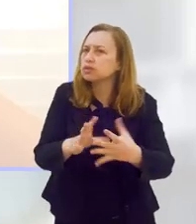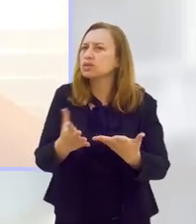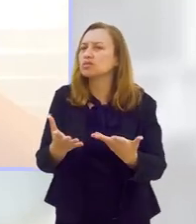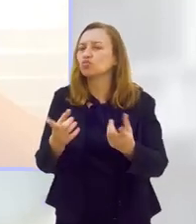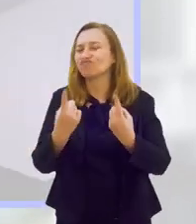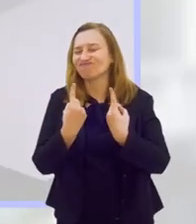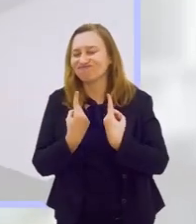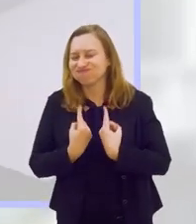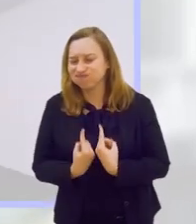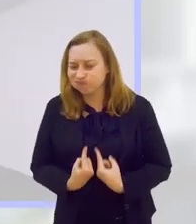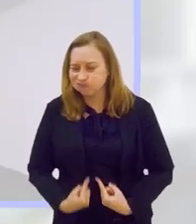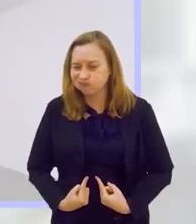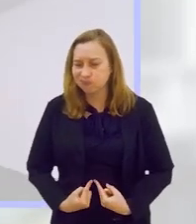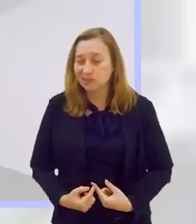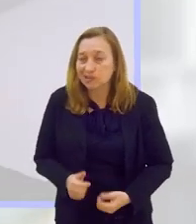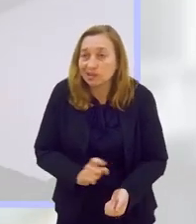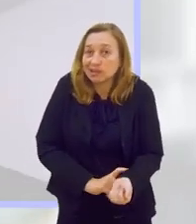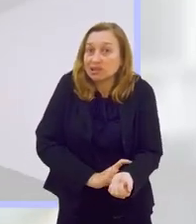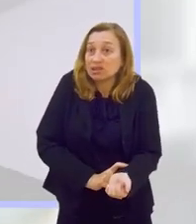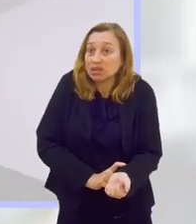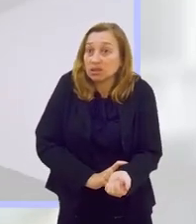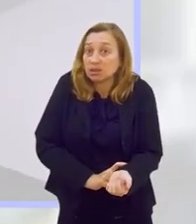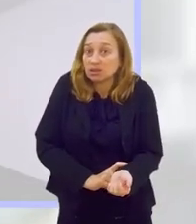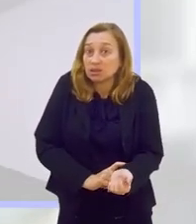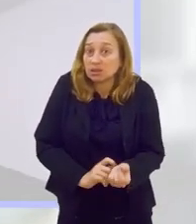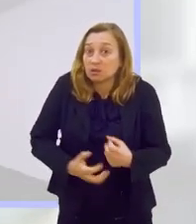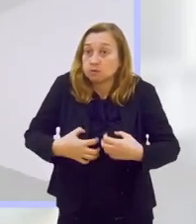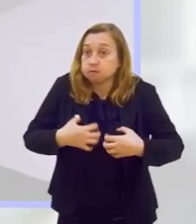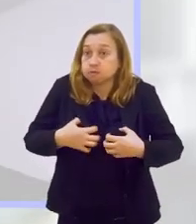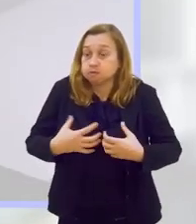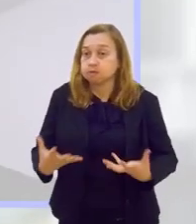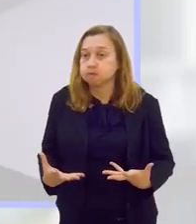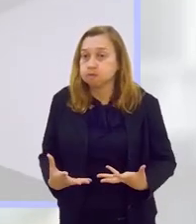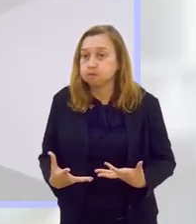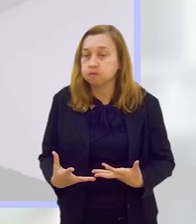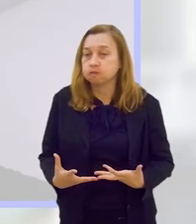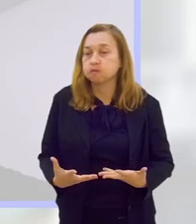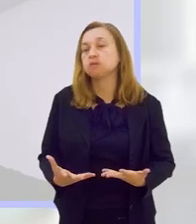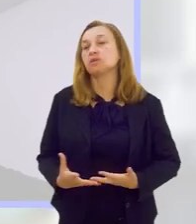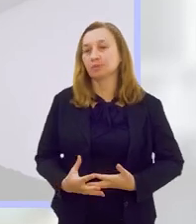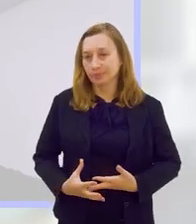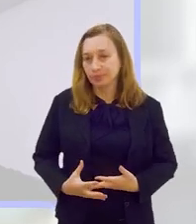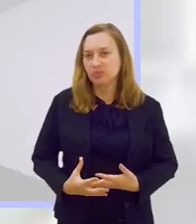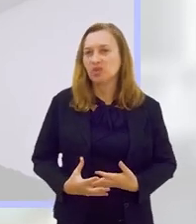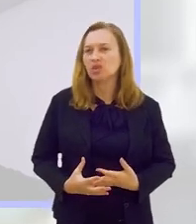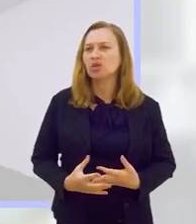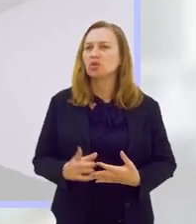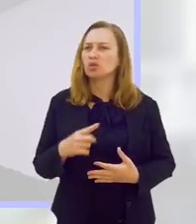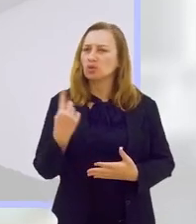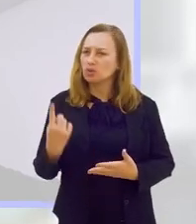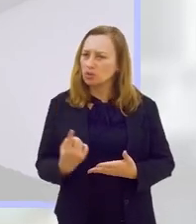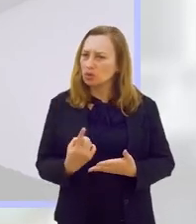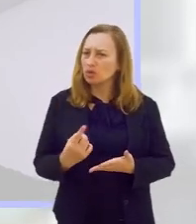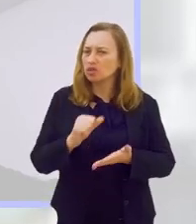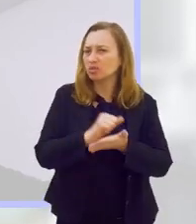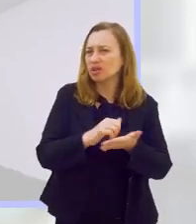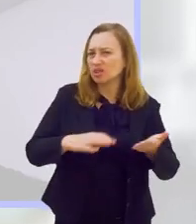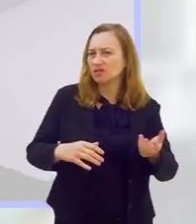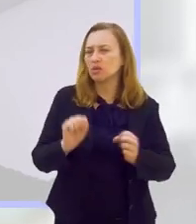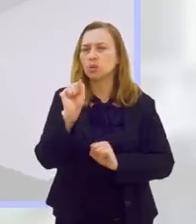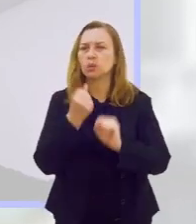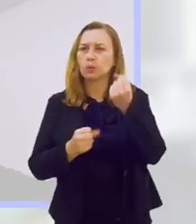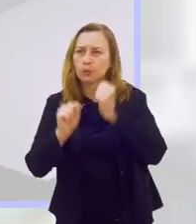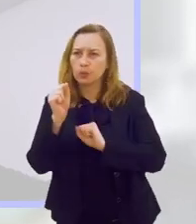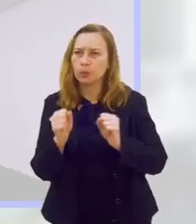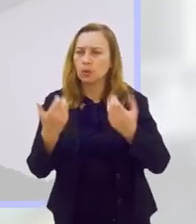irritabilidade. Afinal de contas, quando a gente pratica atividade física, o nosso sistema nervoso central libera